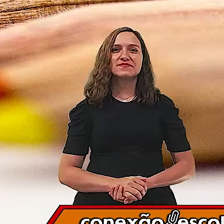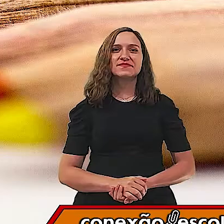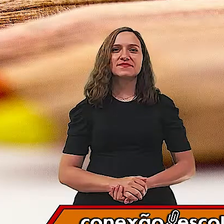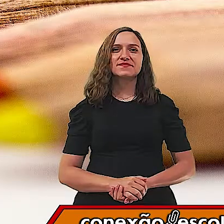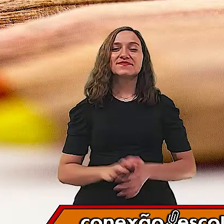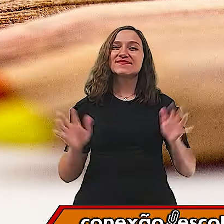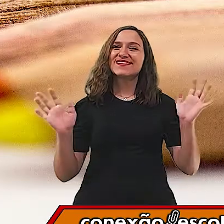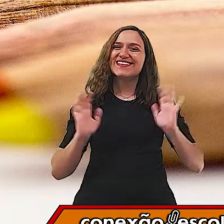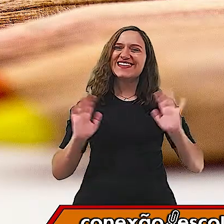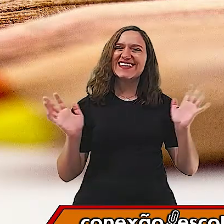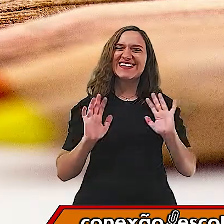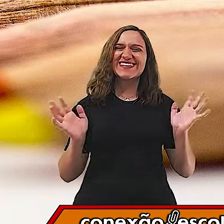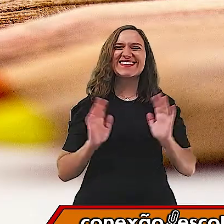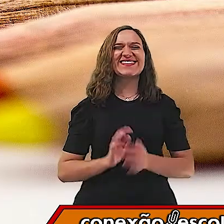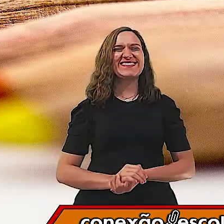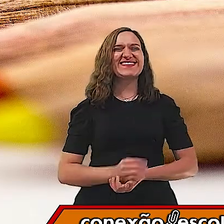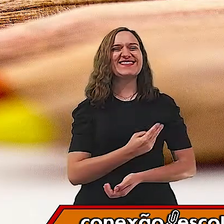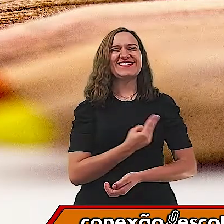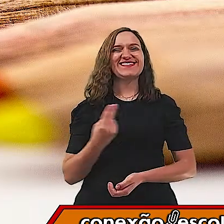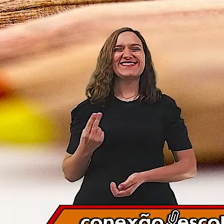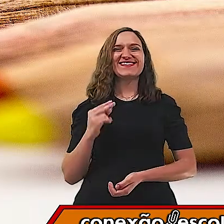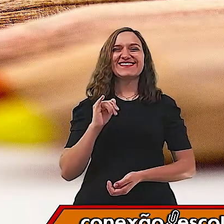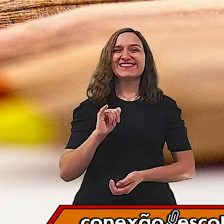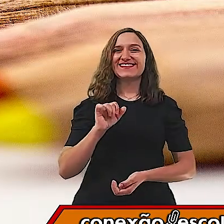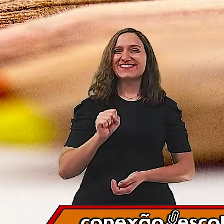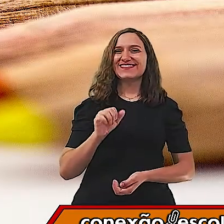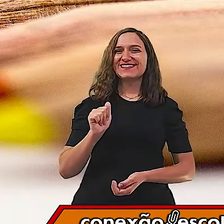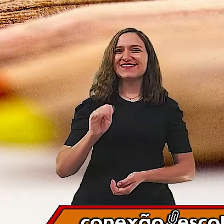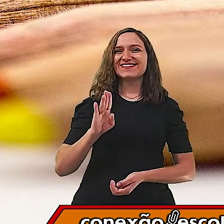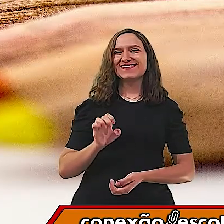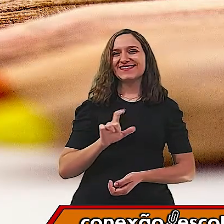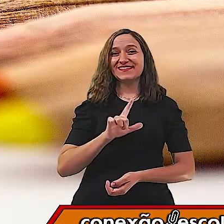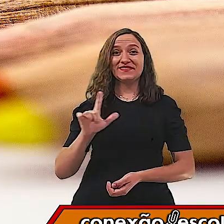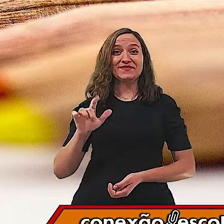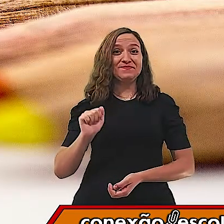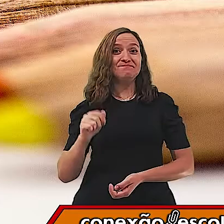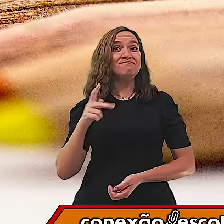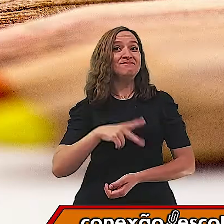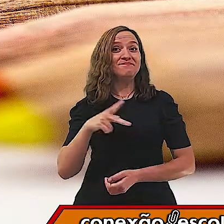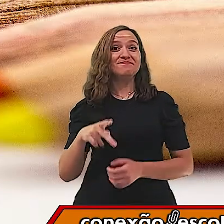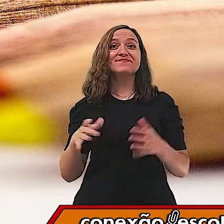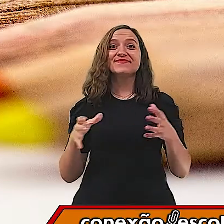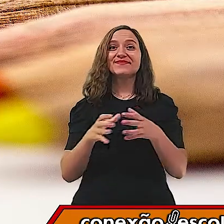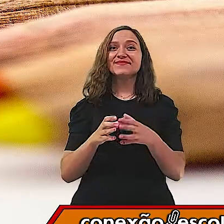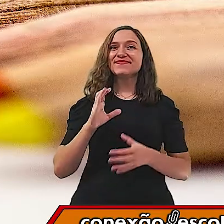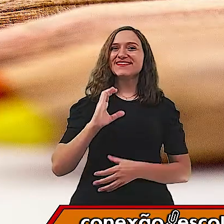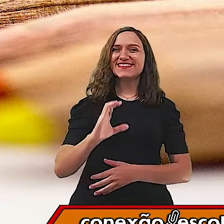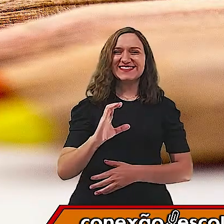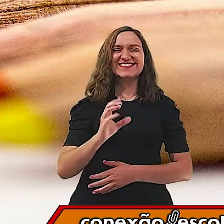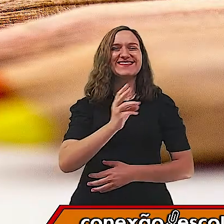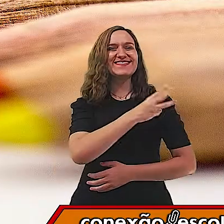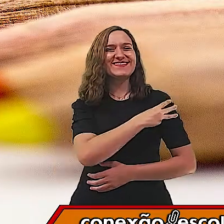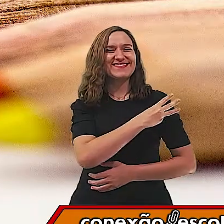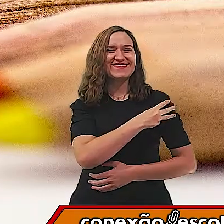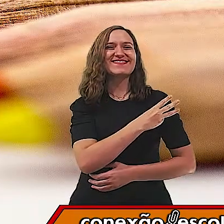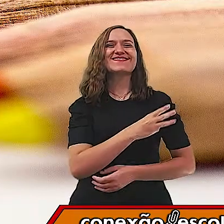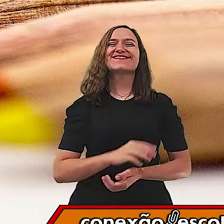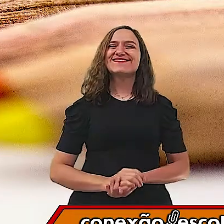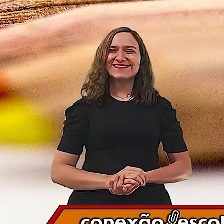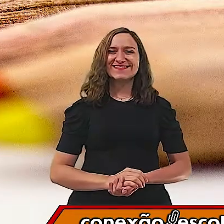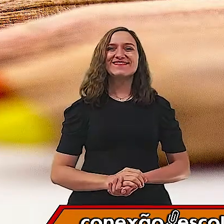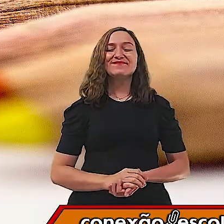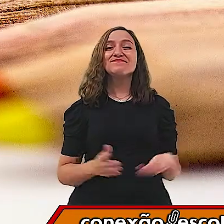Olá, meu nome é Isabela, sou professora da turminha C, terceiro ano.